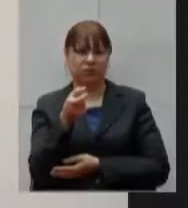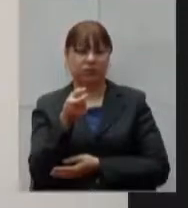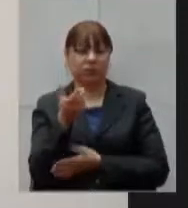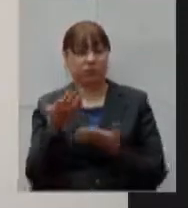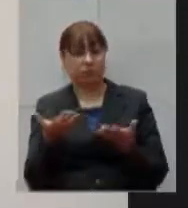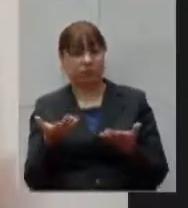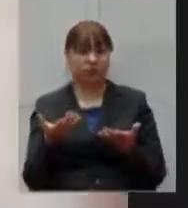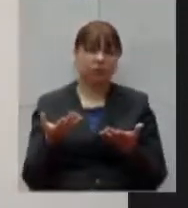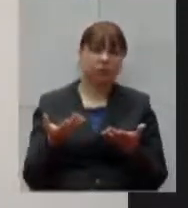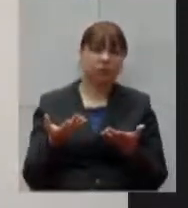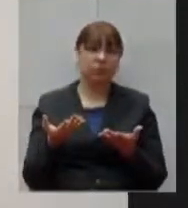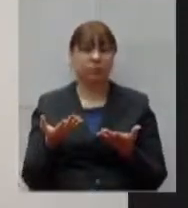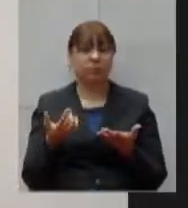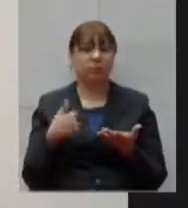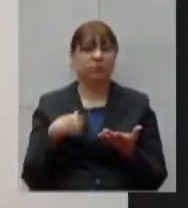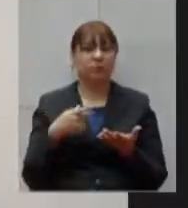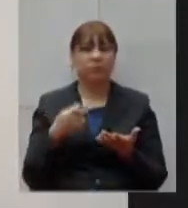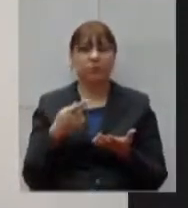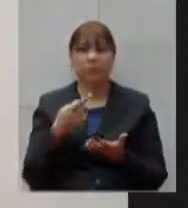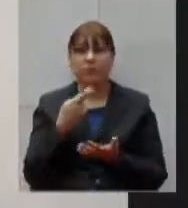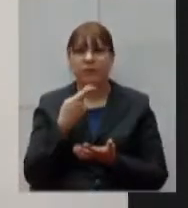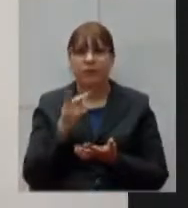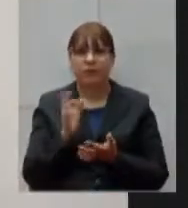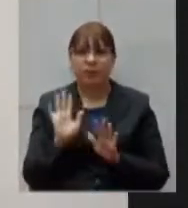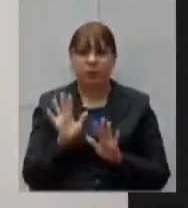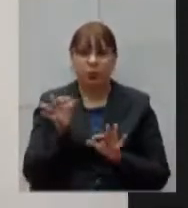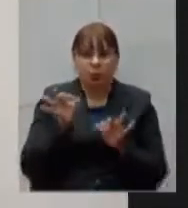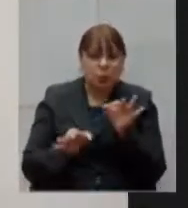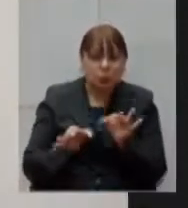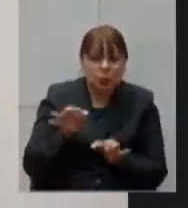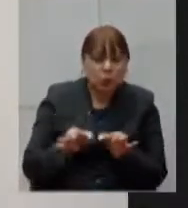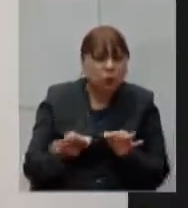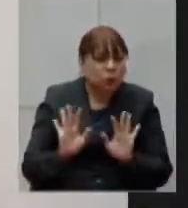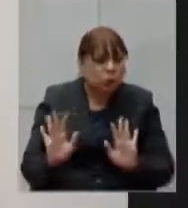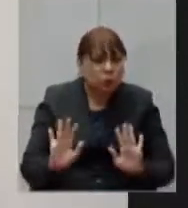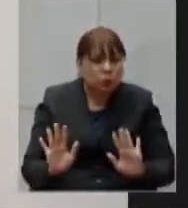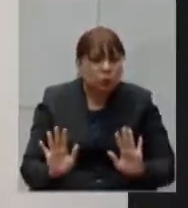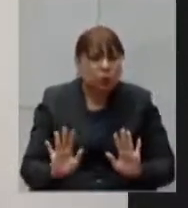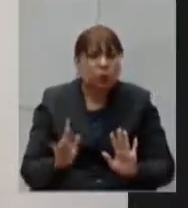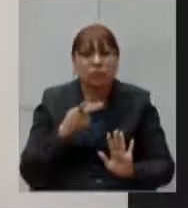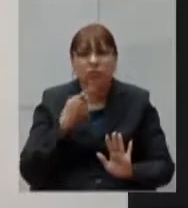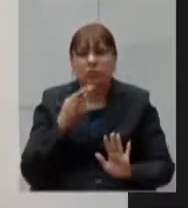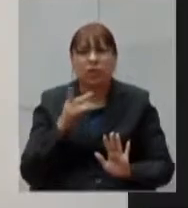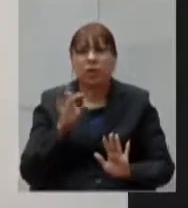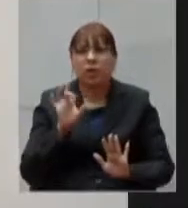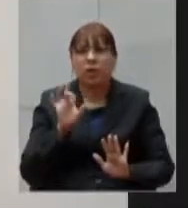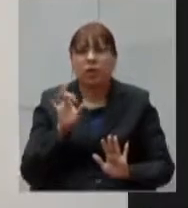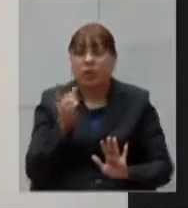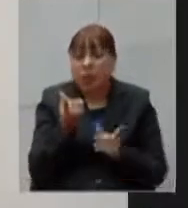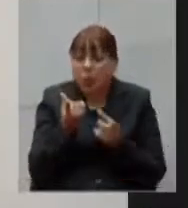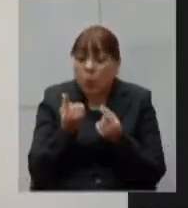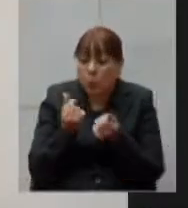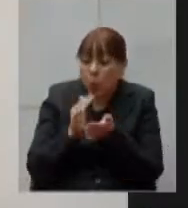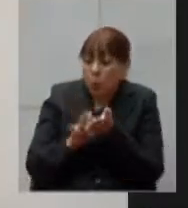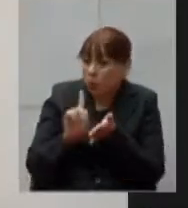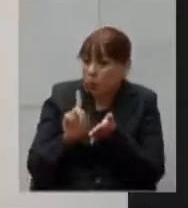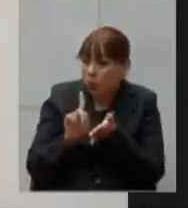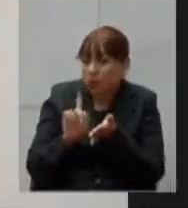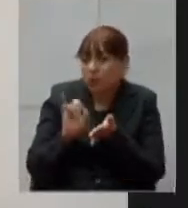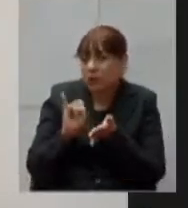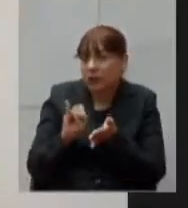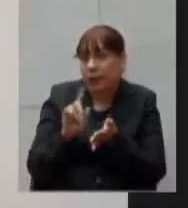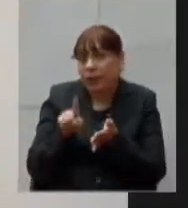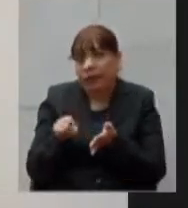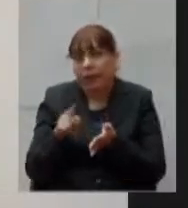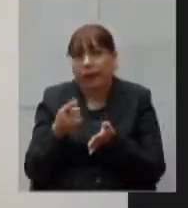então eu não estou aqui emitindo nenhum juízo de valor não vou nem entrar na questão de custo porque se é custo médio